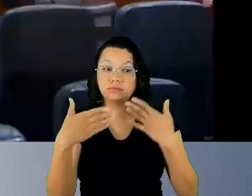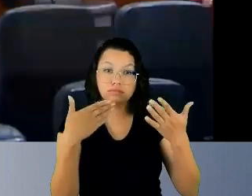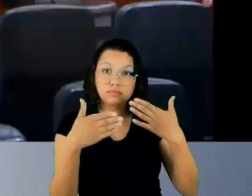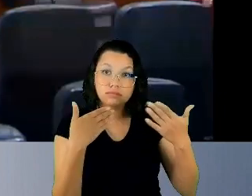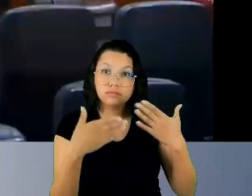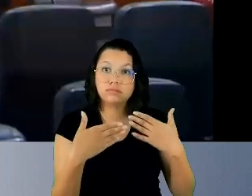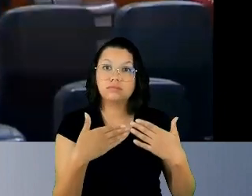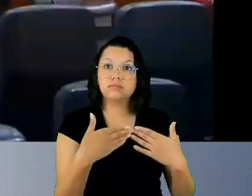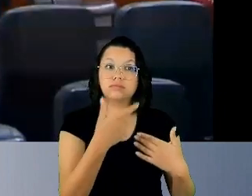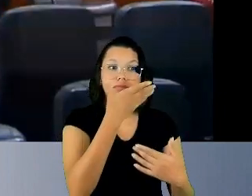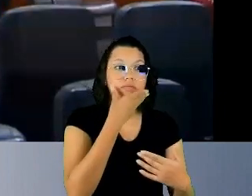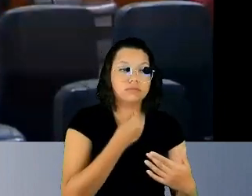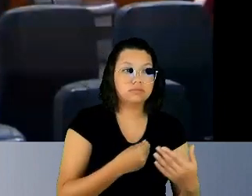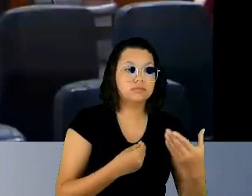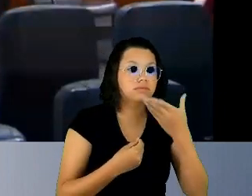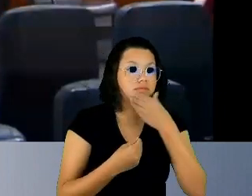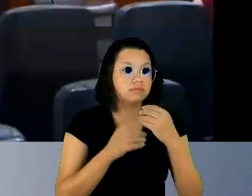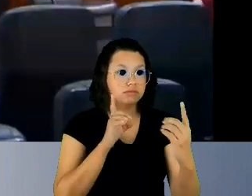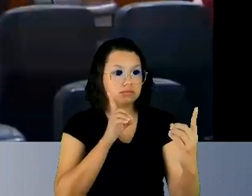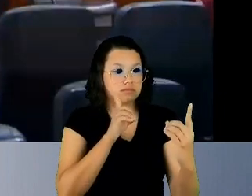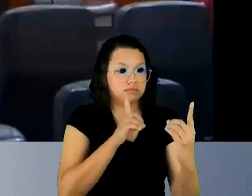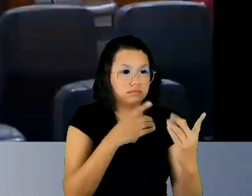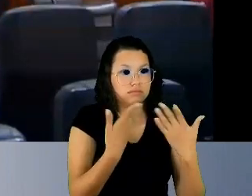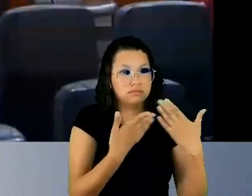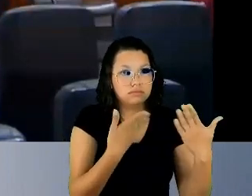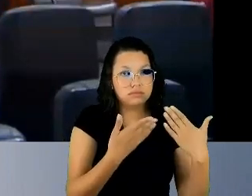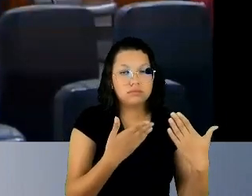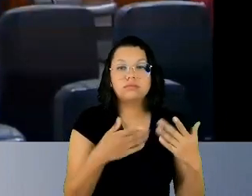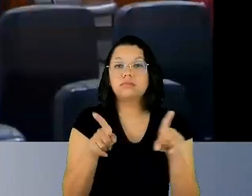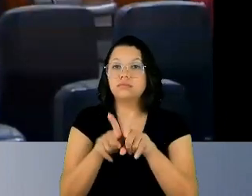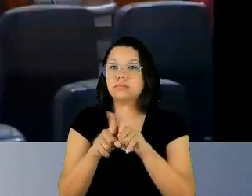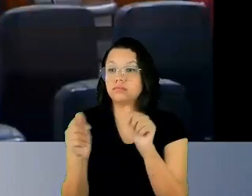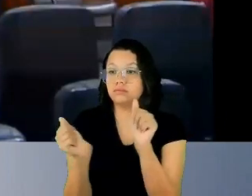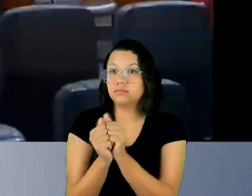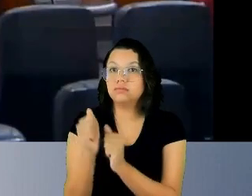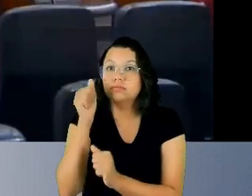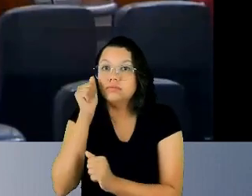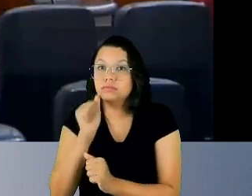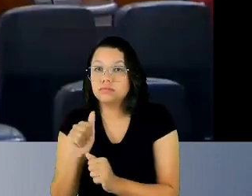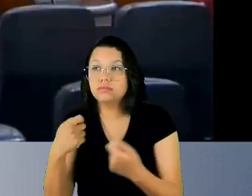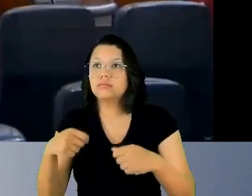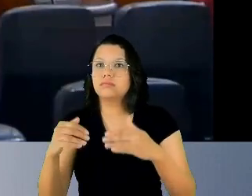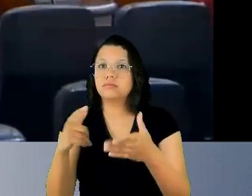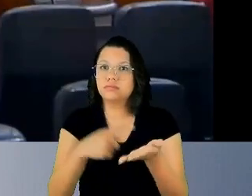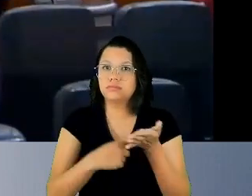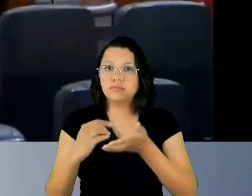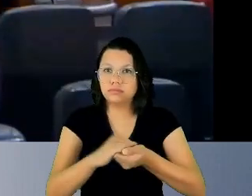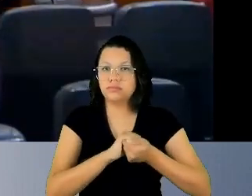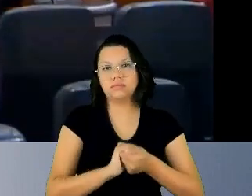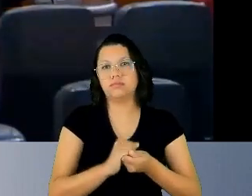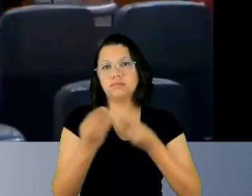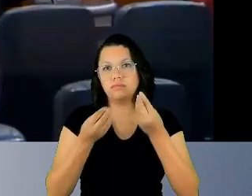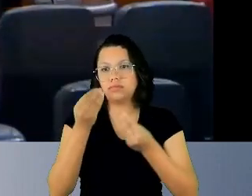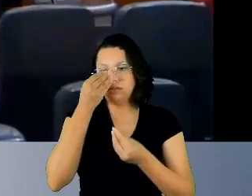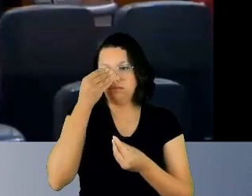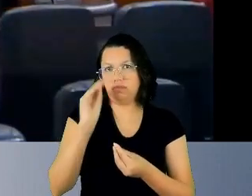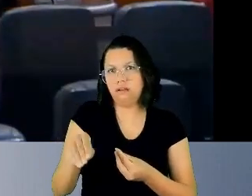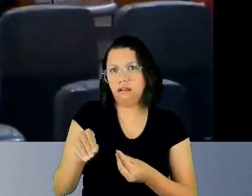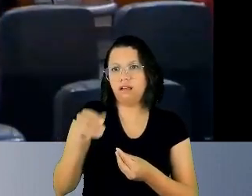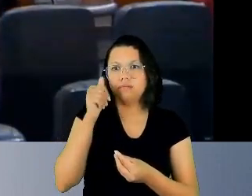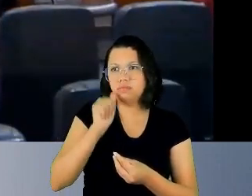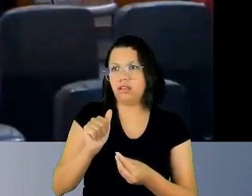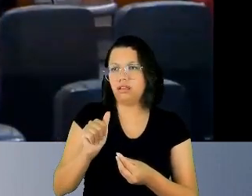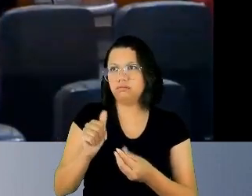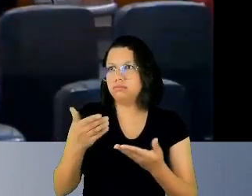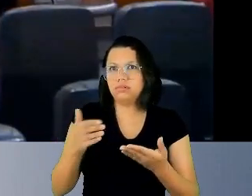mulheres. Tipo, tem que rolar um acordo, querendo ou não, porque, como disse, não dá para ignorar. As mulheres também estão presentes